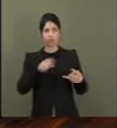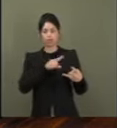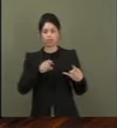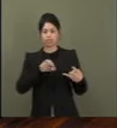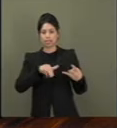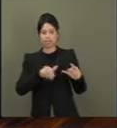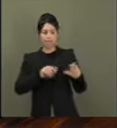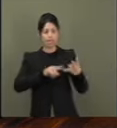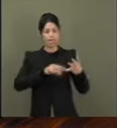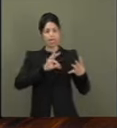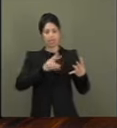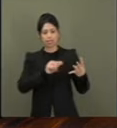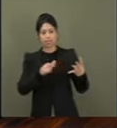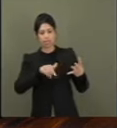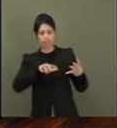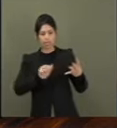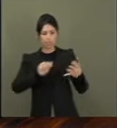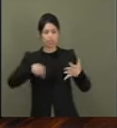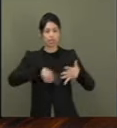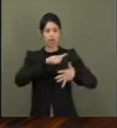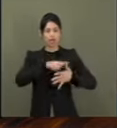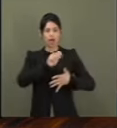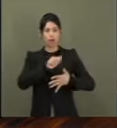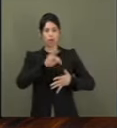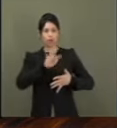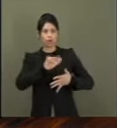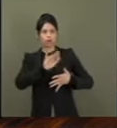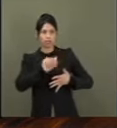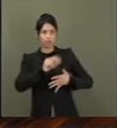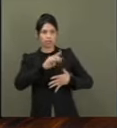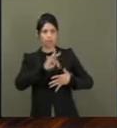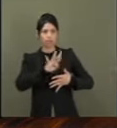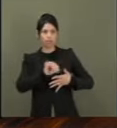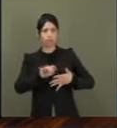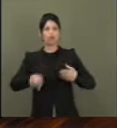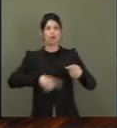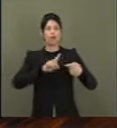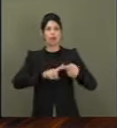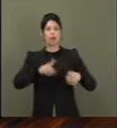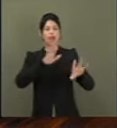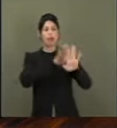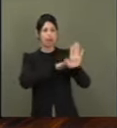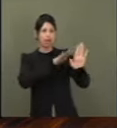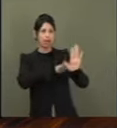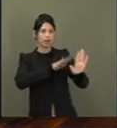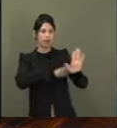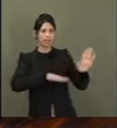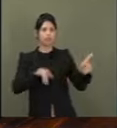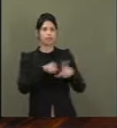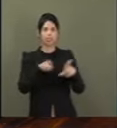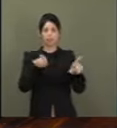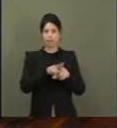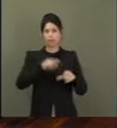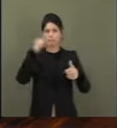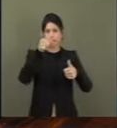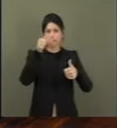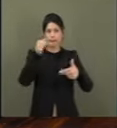Leitão, Augusta Brito, Leila Barros e esse senador.